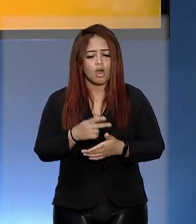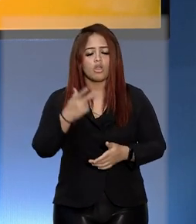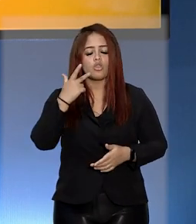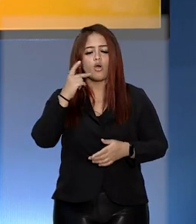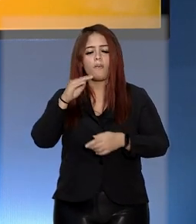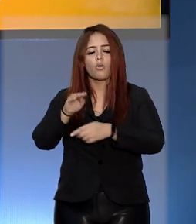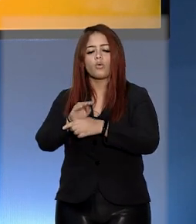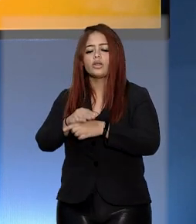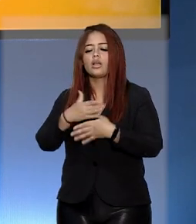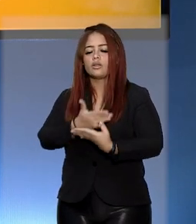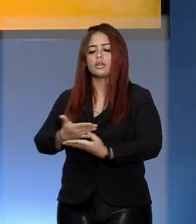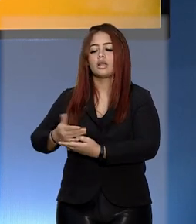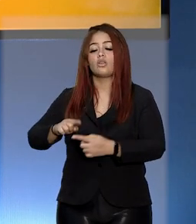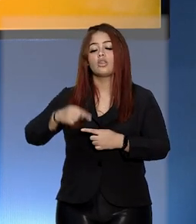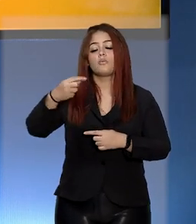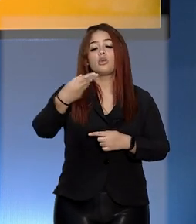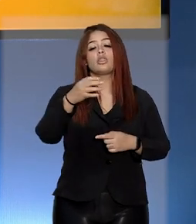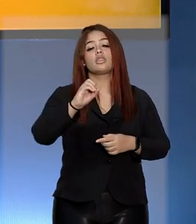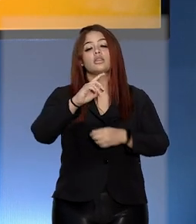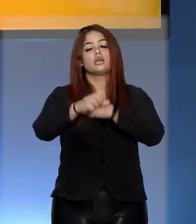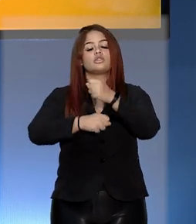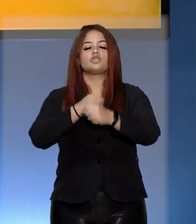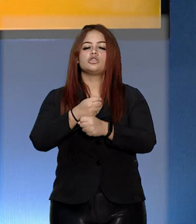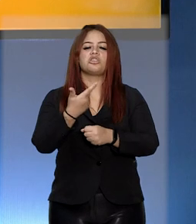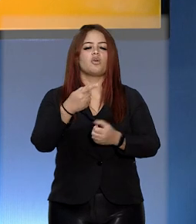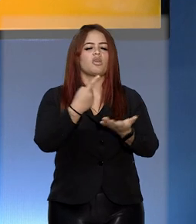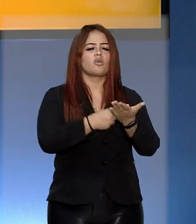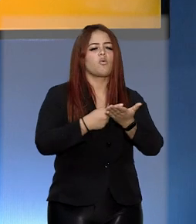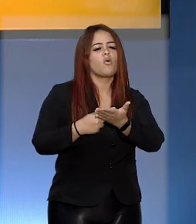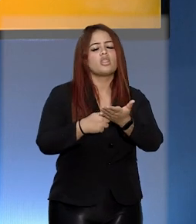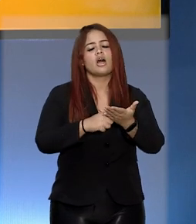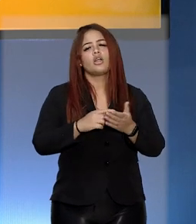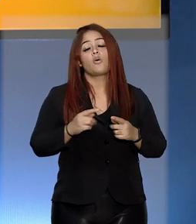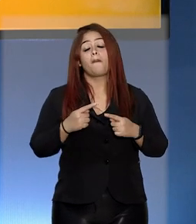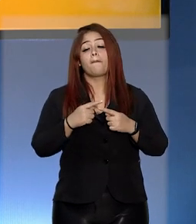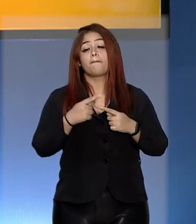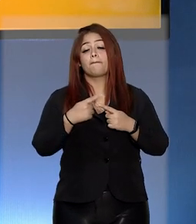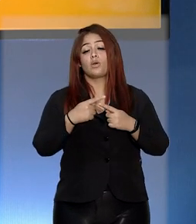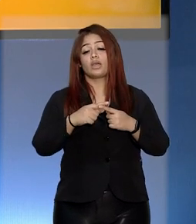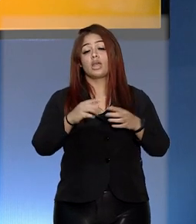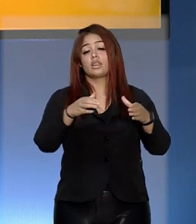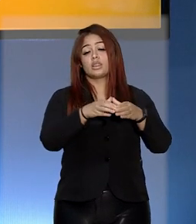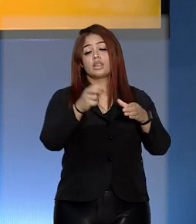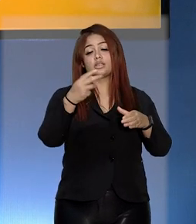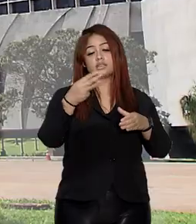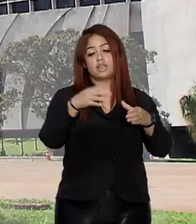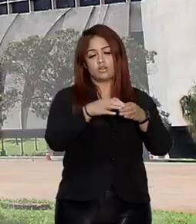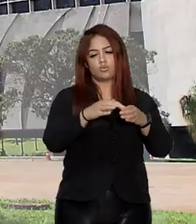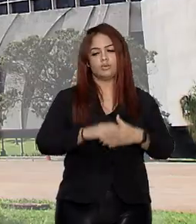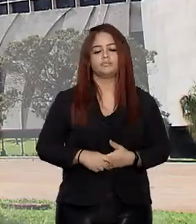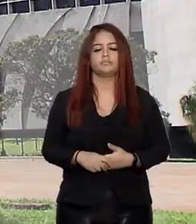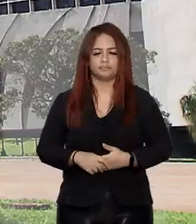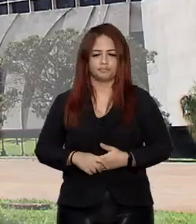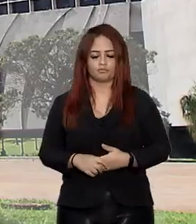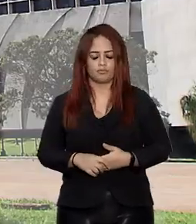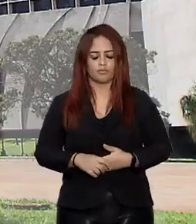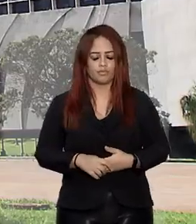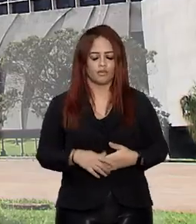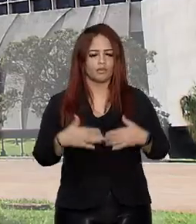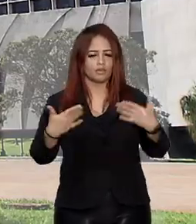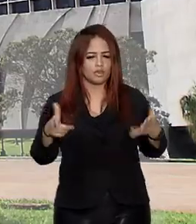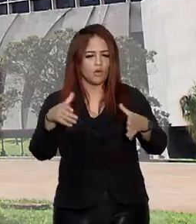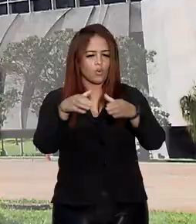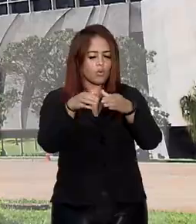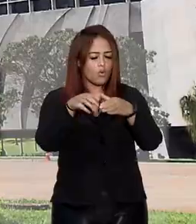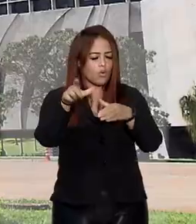após 30 dias, mesmo sem vínculo contratual direto. A decisão é da terceira turma. O colegiado manteve